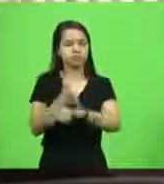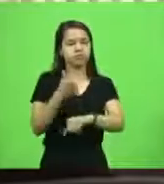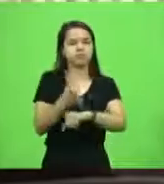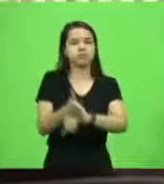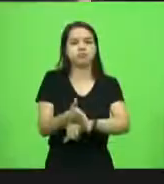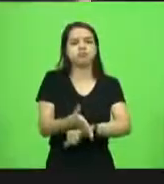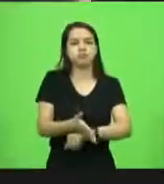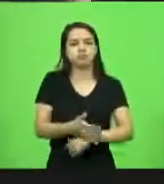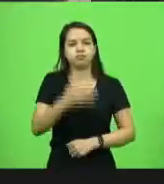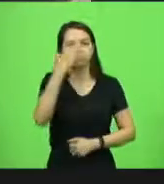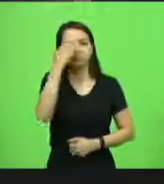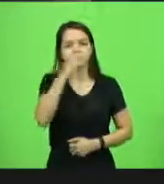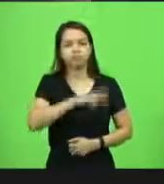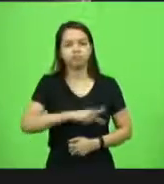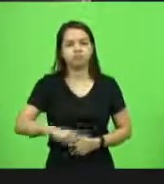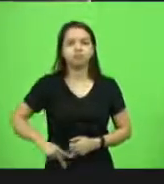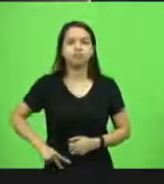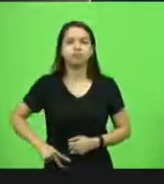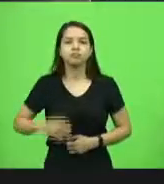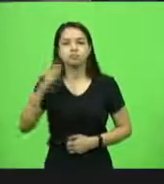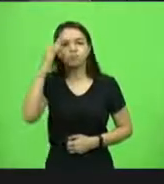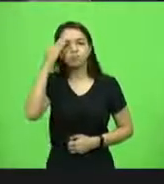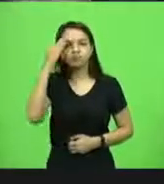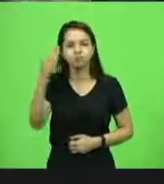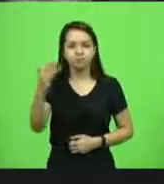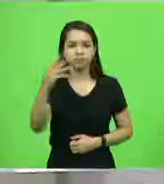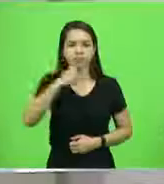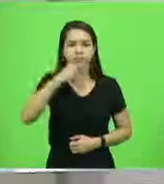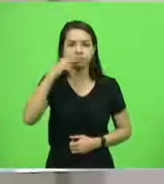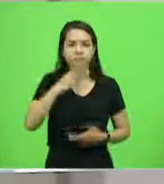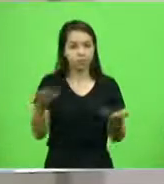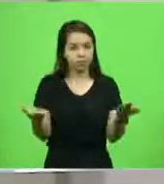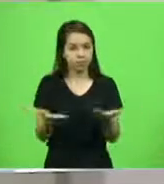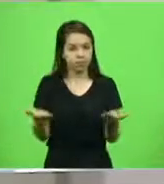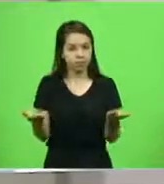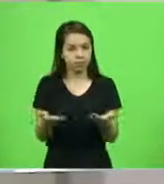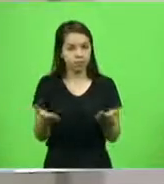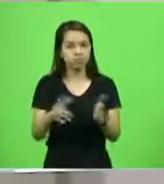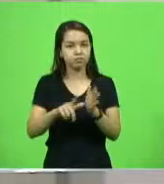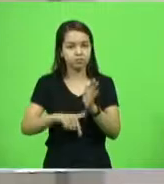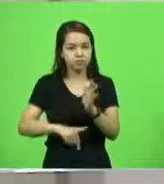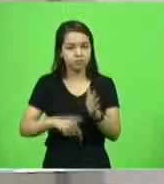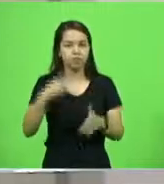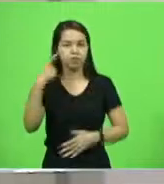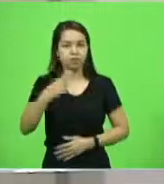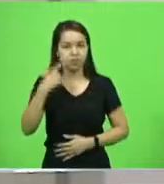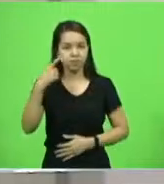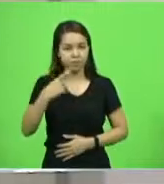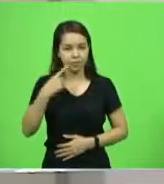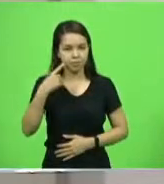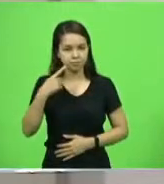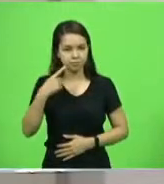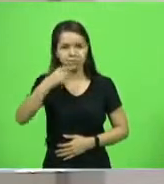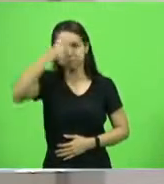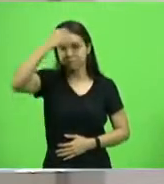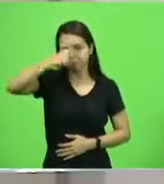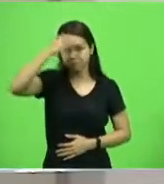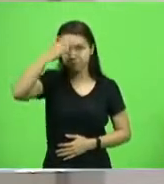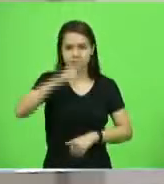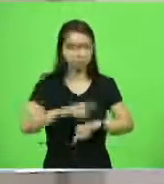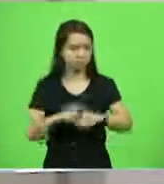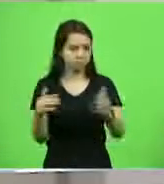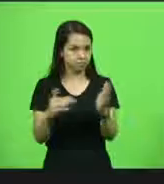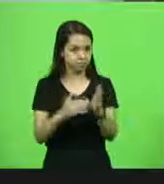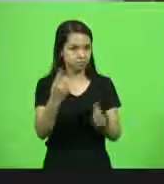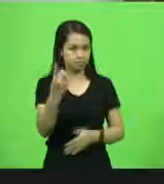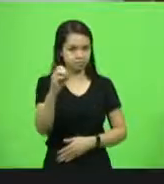presidente. Obrigado, deputado Kennedy. Agora, na sequência, deputado Maurício Scudlark por até 10